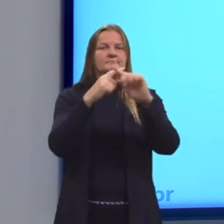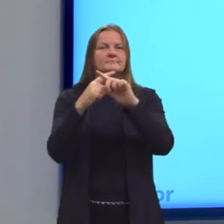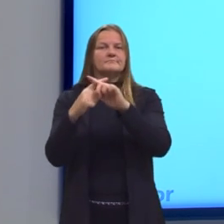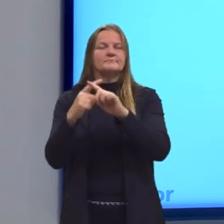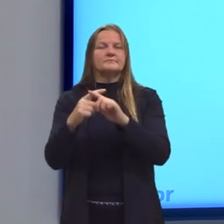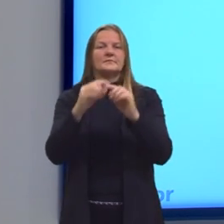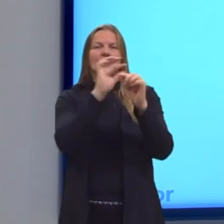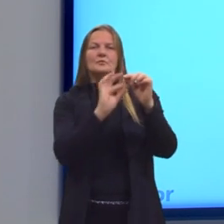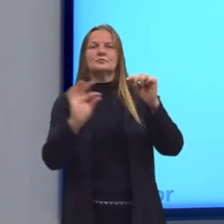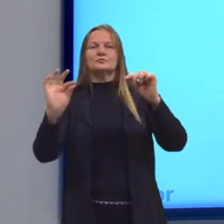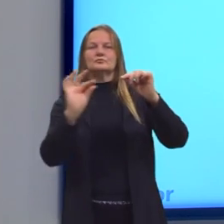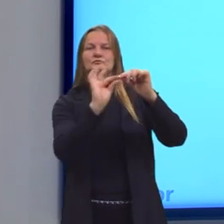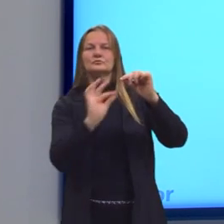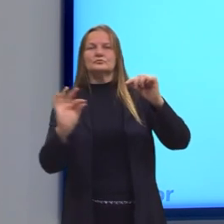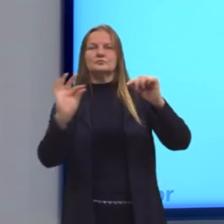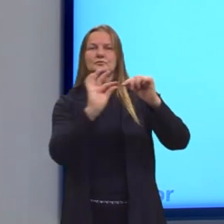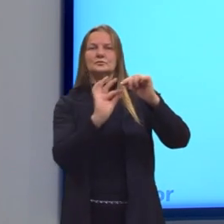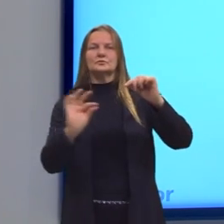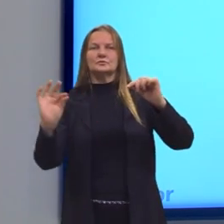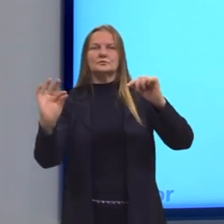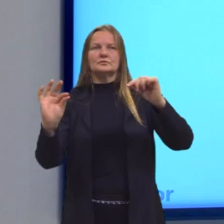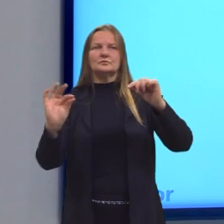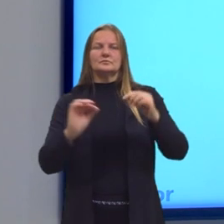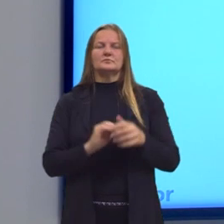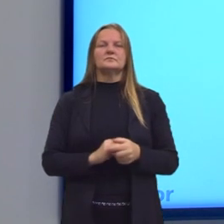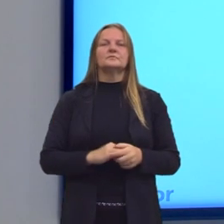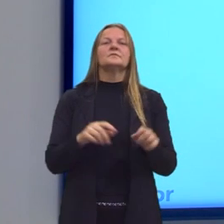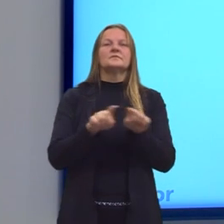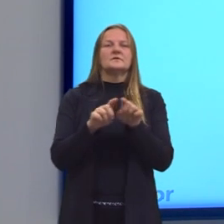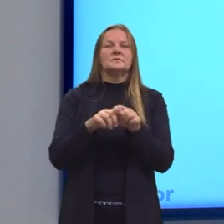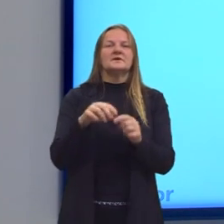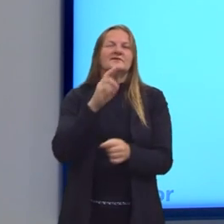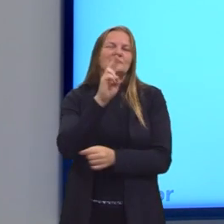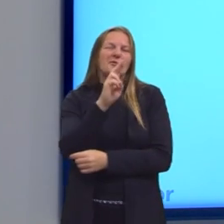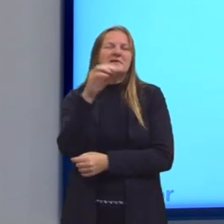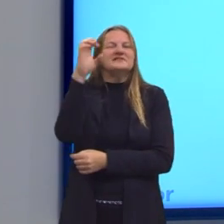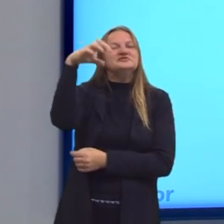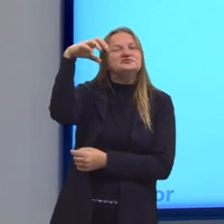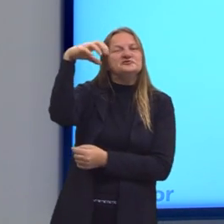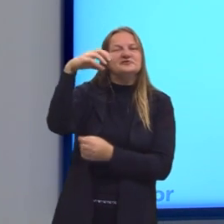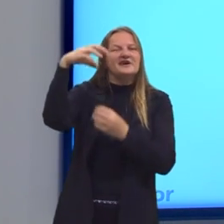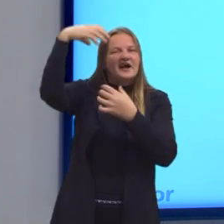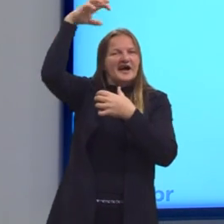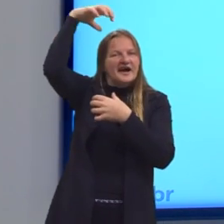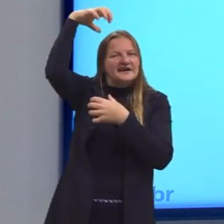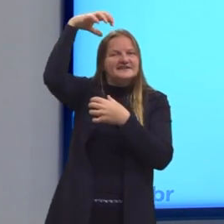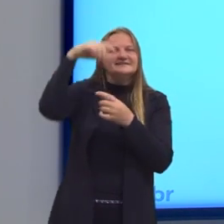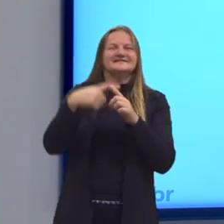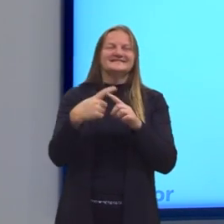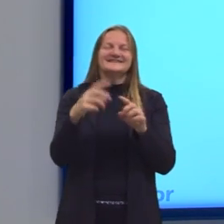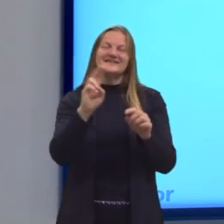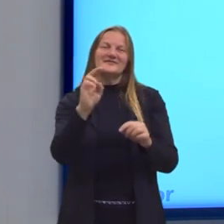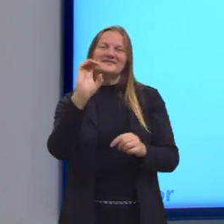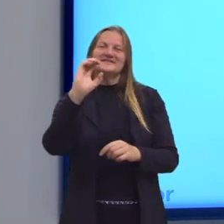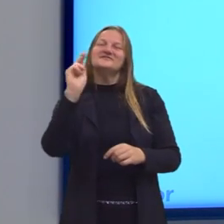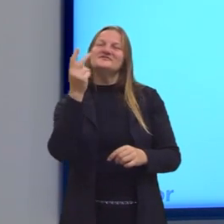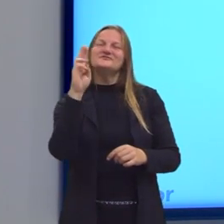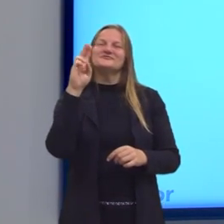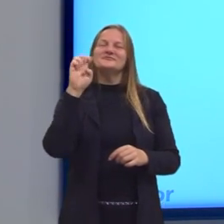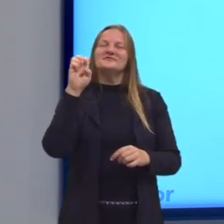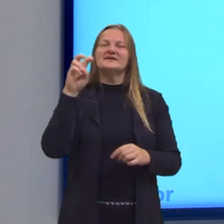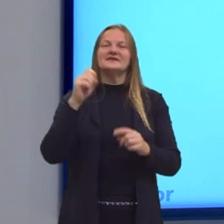propriedade distributiva ou chamada de chuveirinho na matemática, onde nós realizamos a multiplicação.